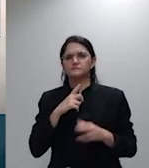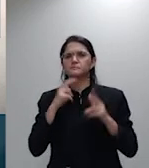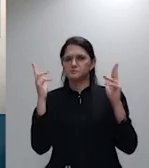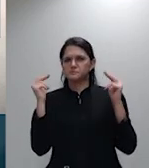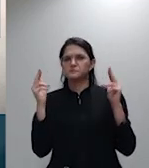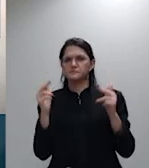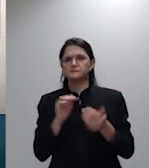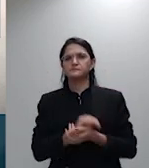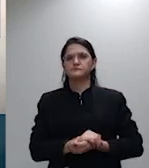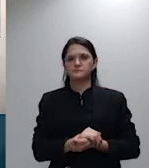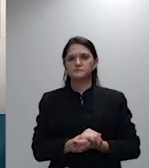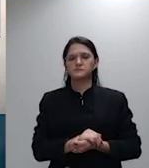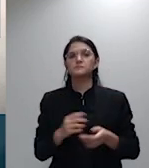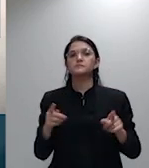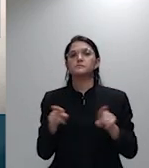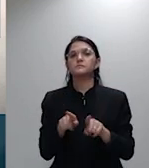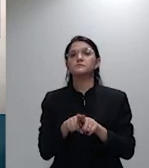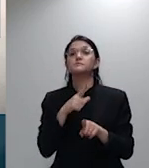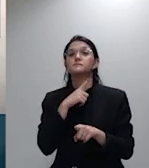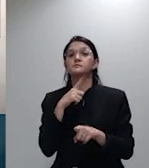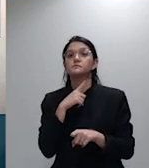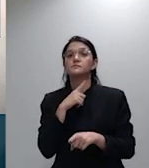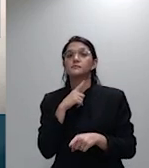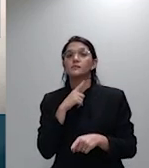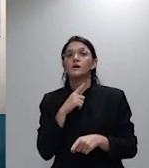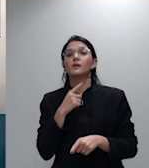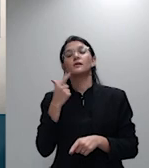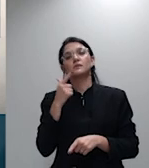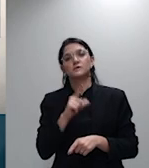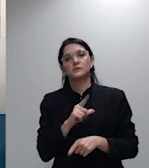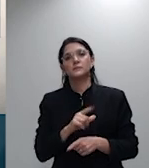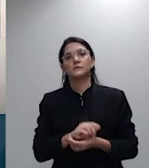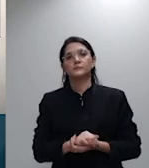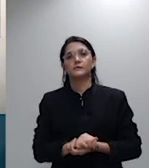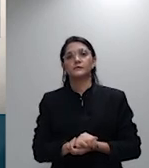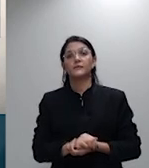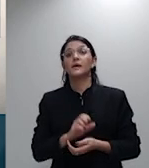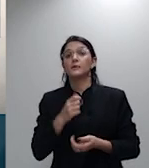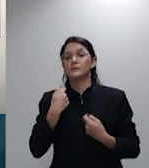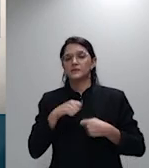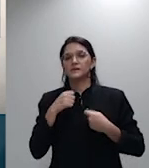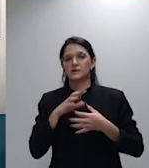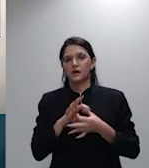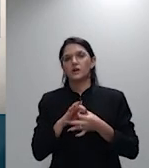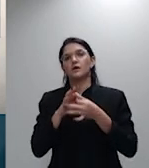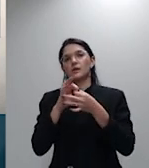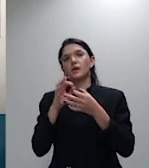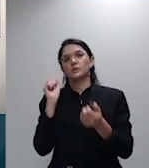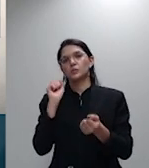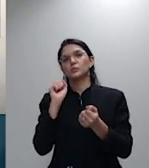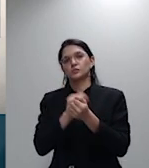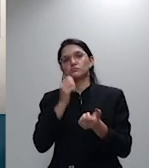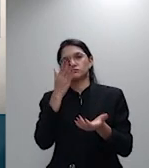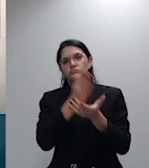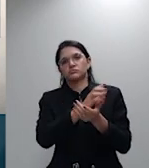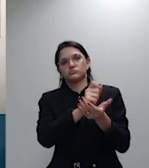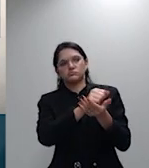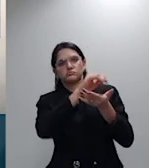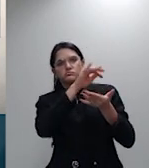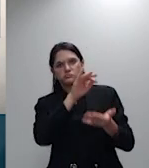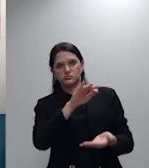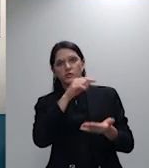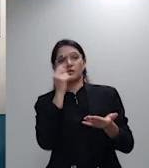hipossuficiência. Conceitos intrinsecamente ligados ao conjunto faixa probatória dos autos delineados nas instâncias ordinárias.